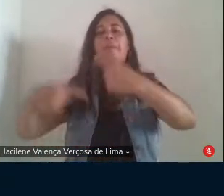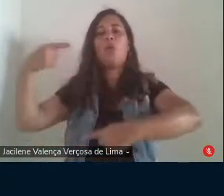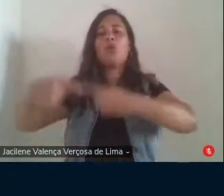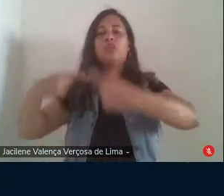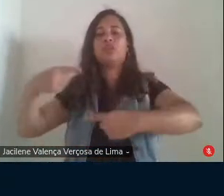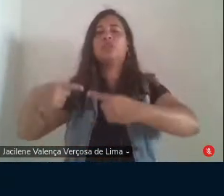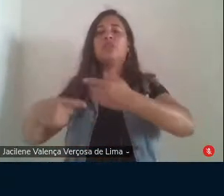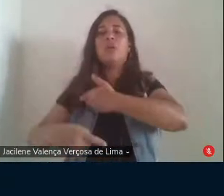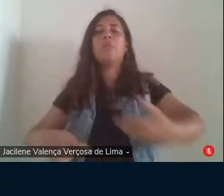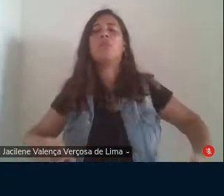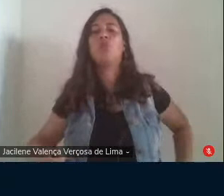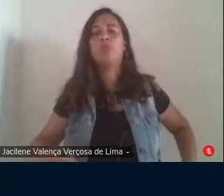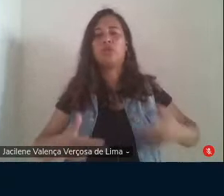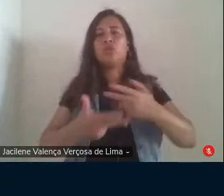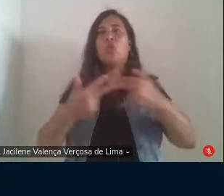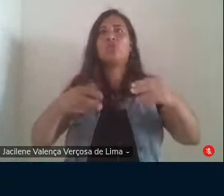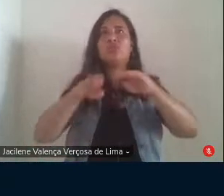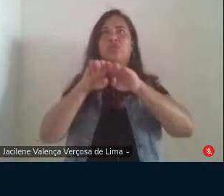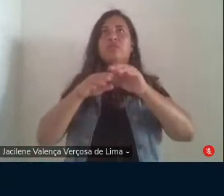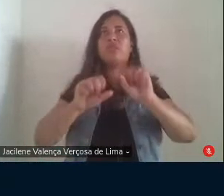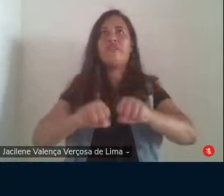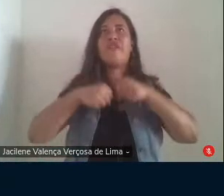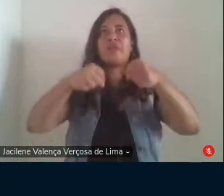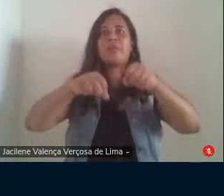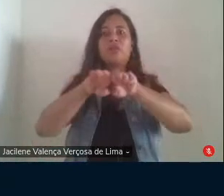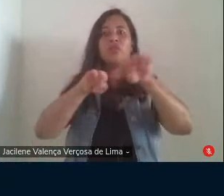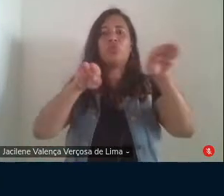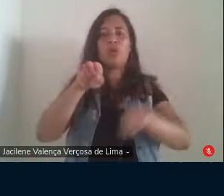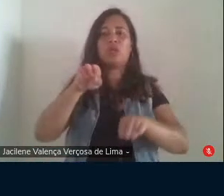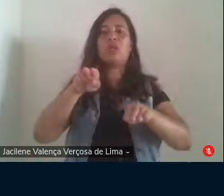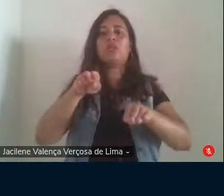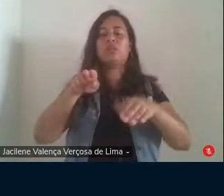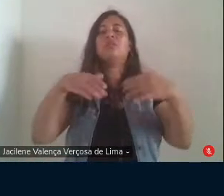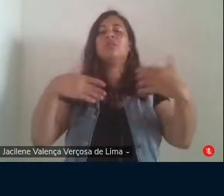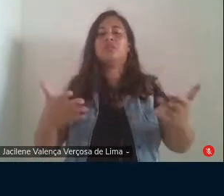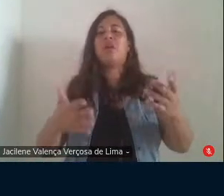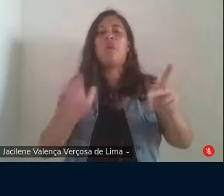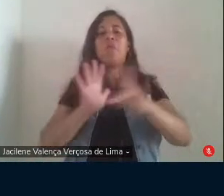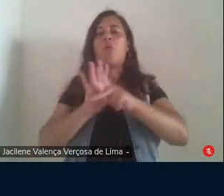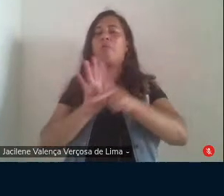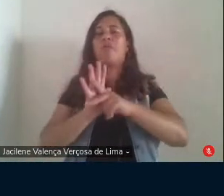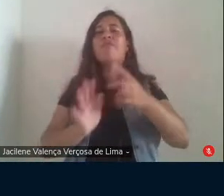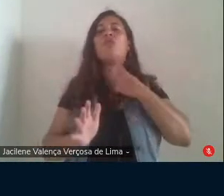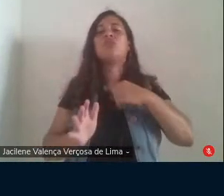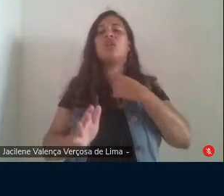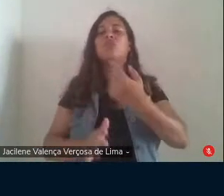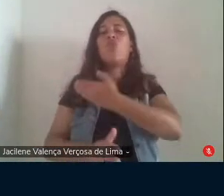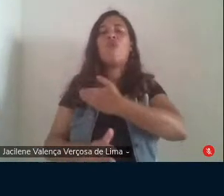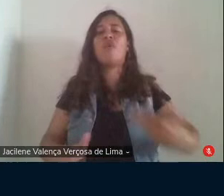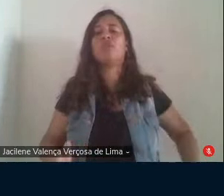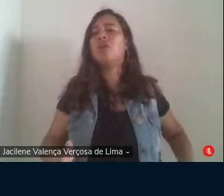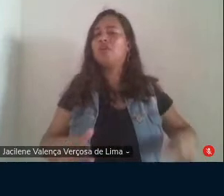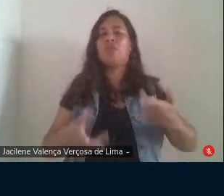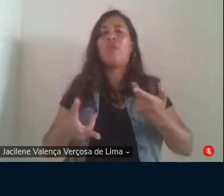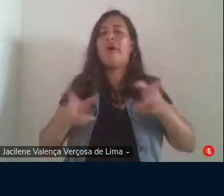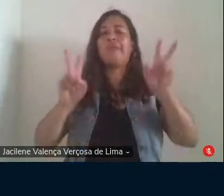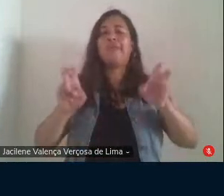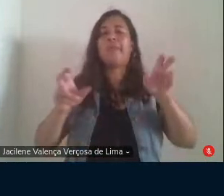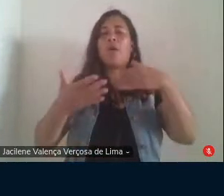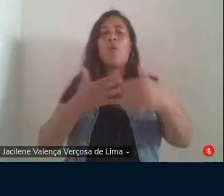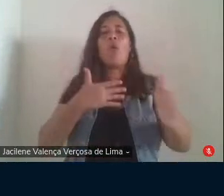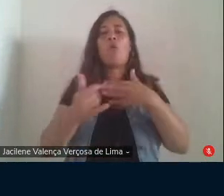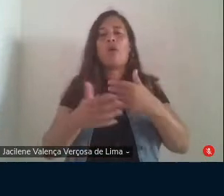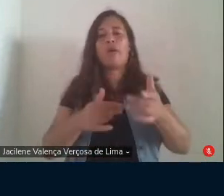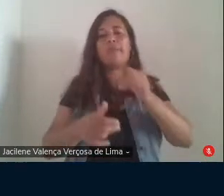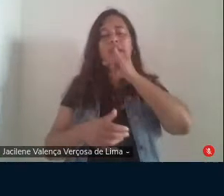de enfrentamento às desigualdades sociais contra a própria vontade do governo esse não é um fato qualquer mesmo que